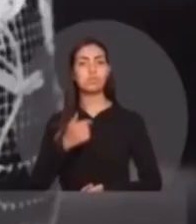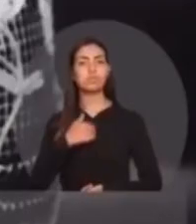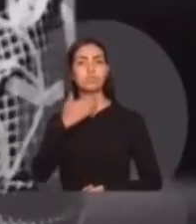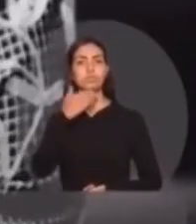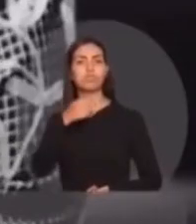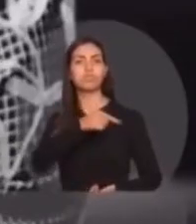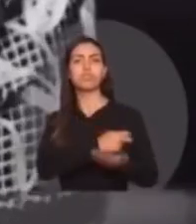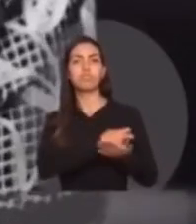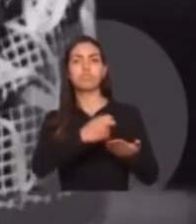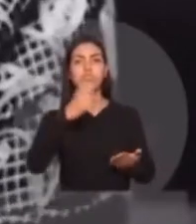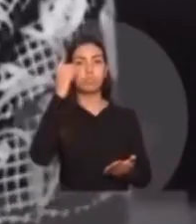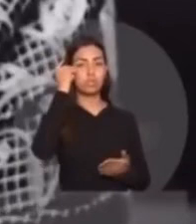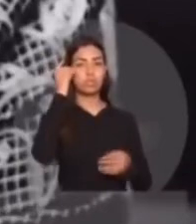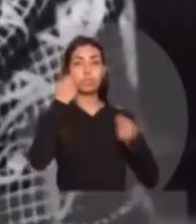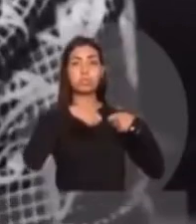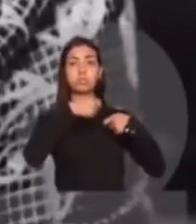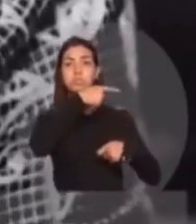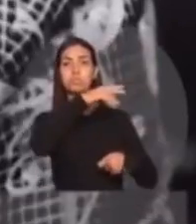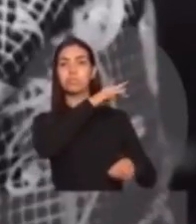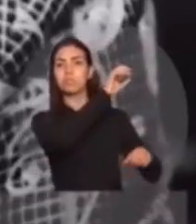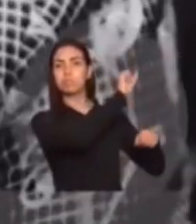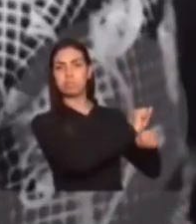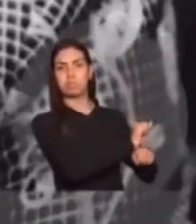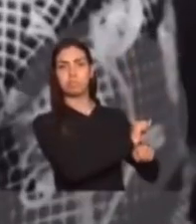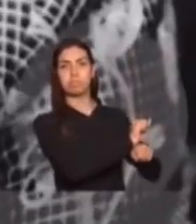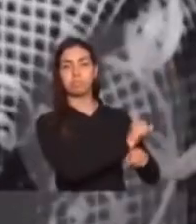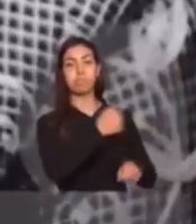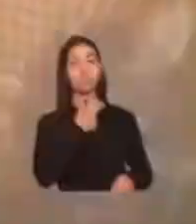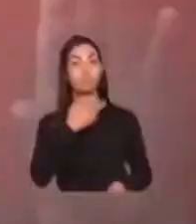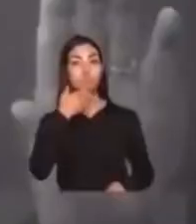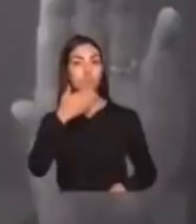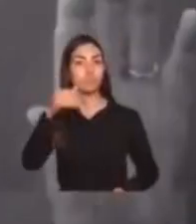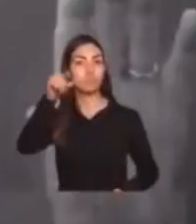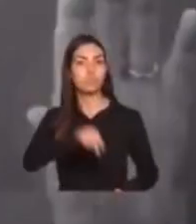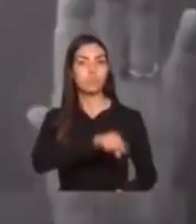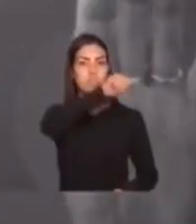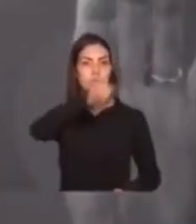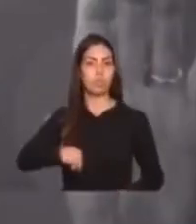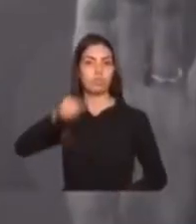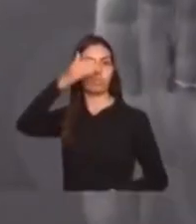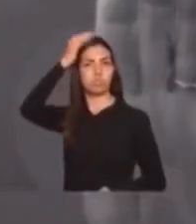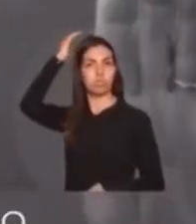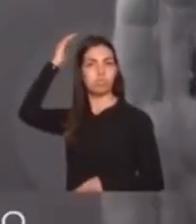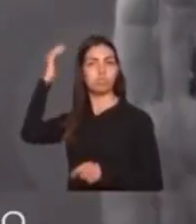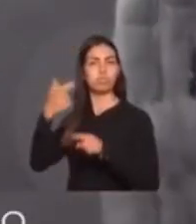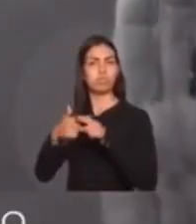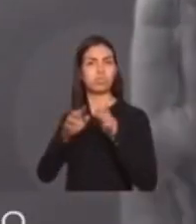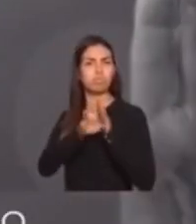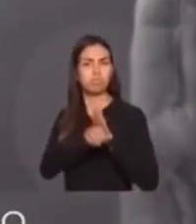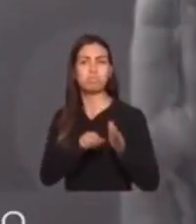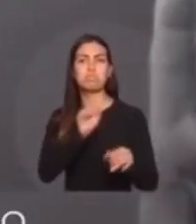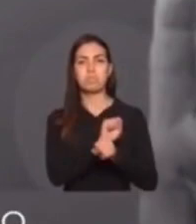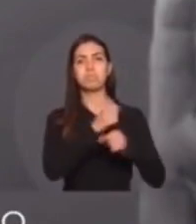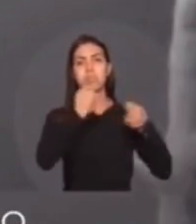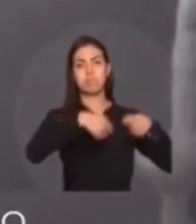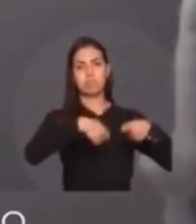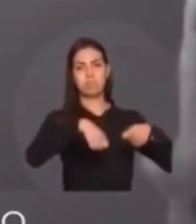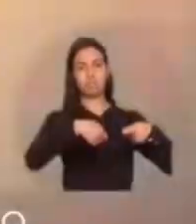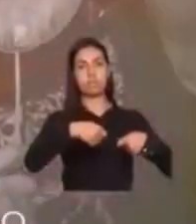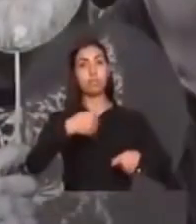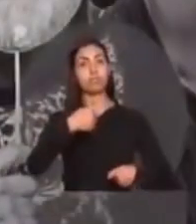Eu pedi o impeachment da Dilma porque era preciso parar o PT. Eu pedi a cassação do Temer porque é preciso parar a